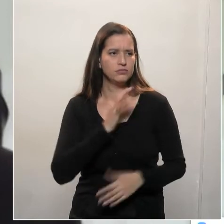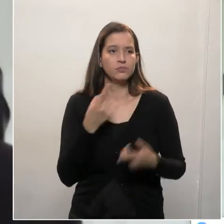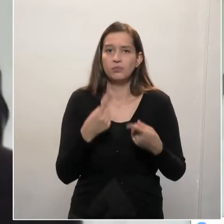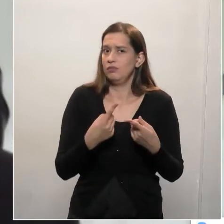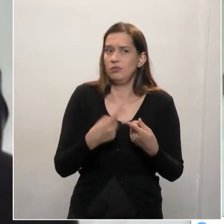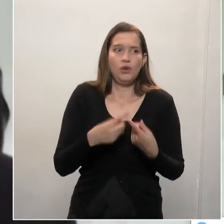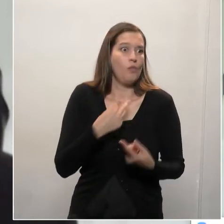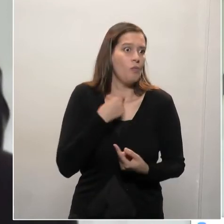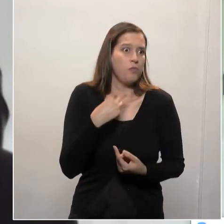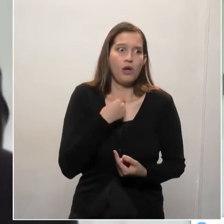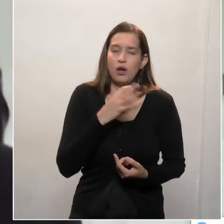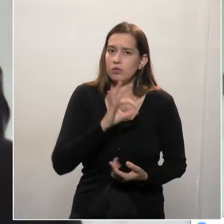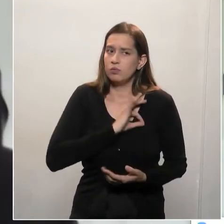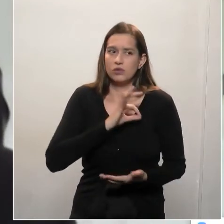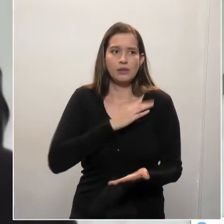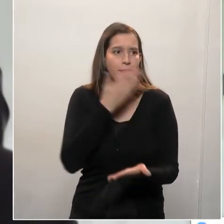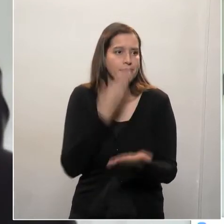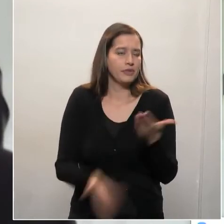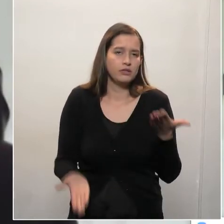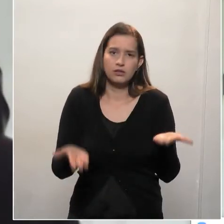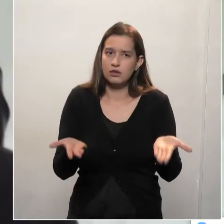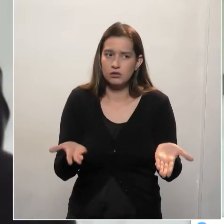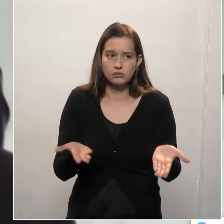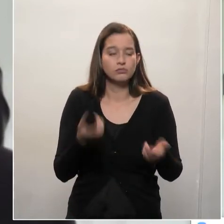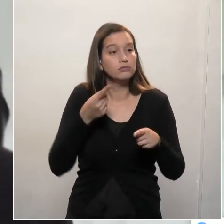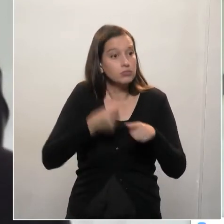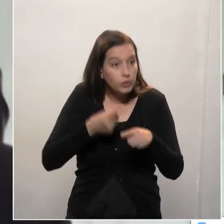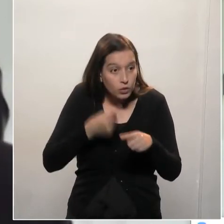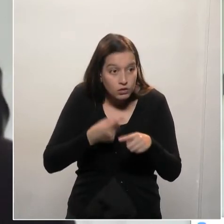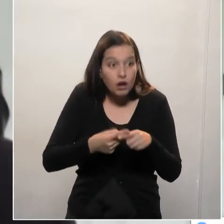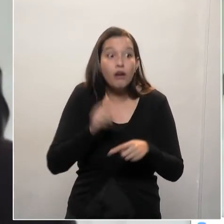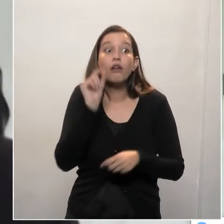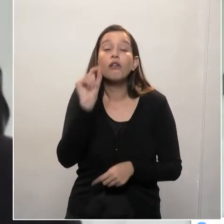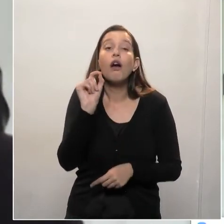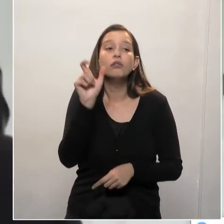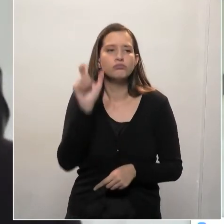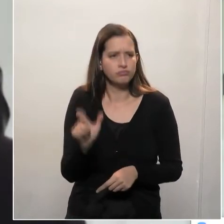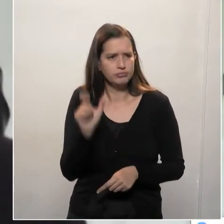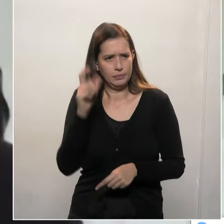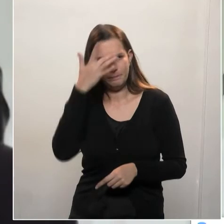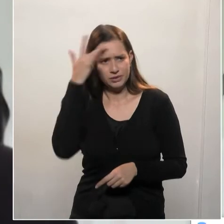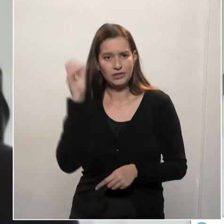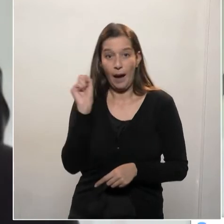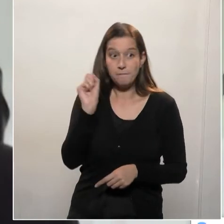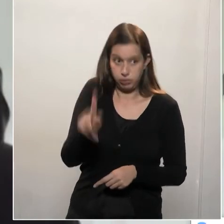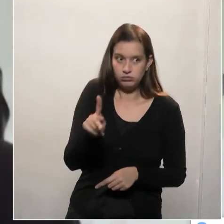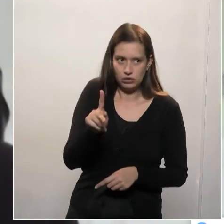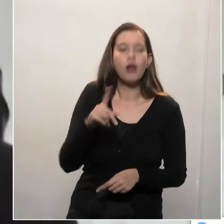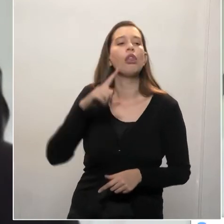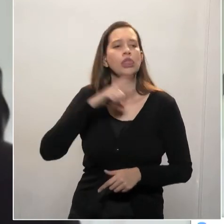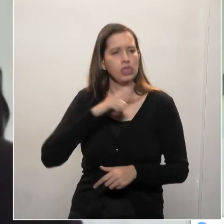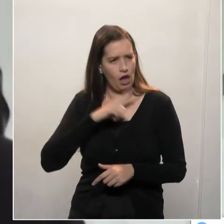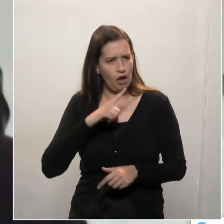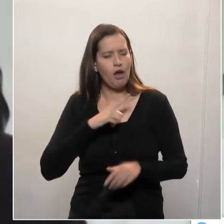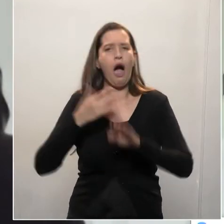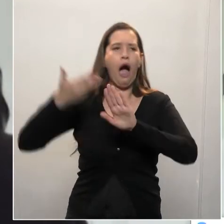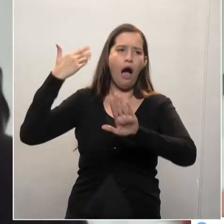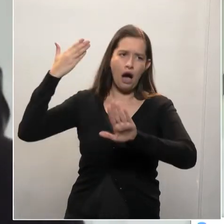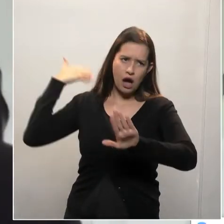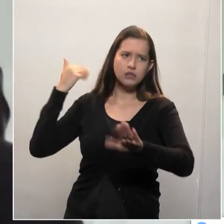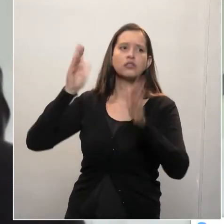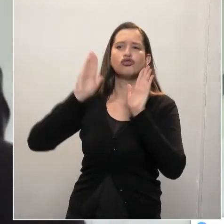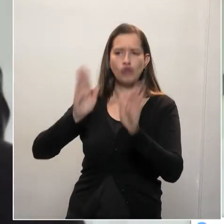nada ao fundo de previdência, esse que já está aposentado e que recebe menos do que o teto. Isso deu